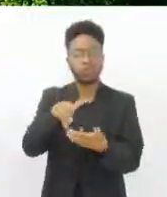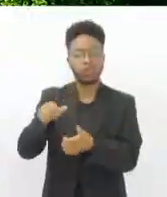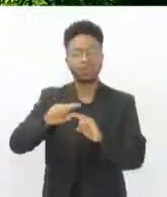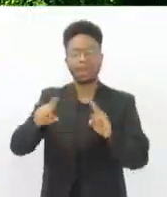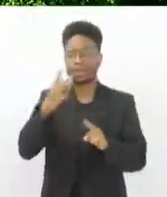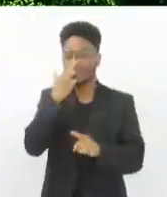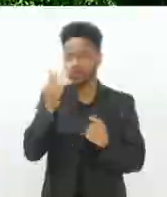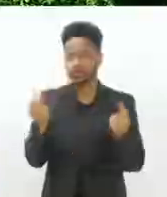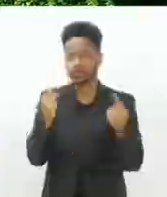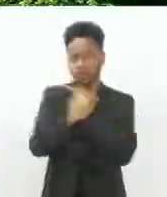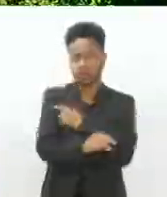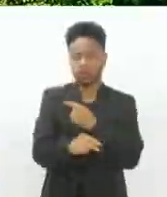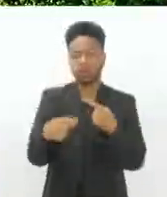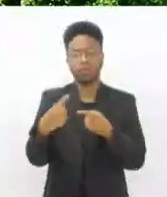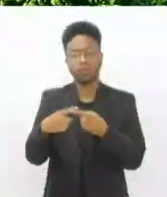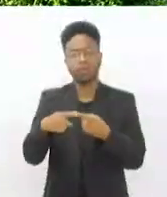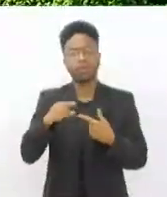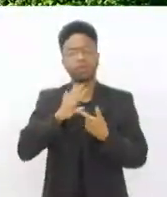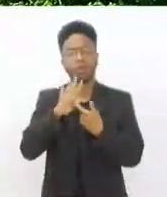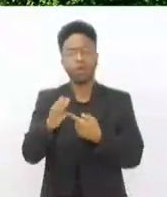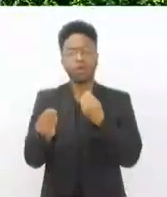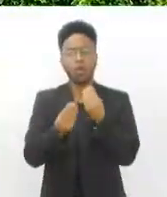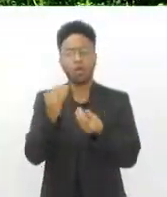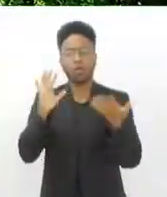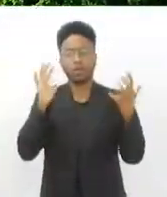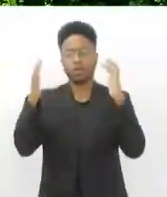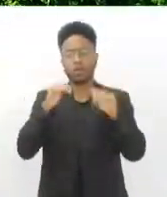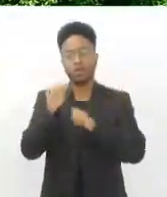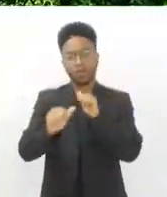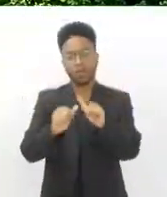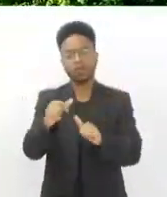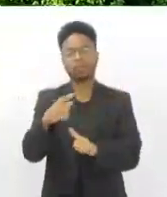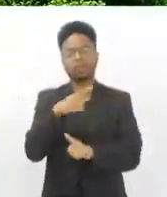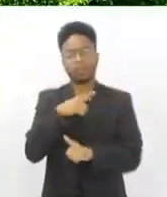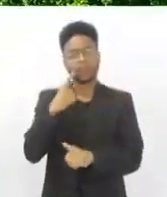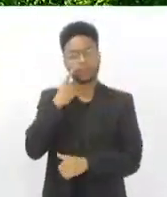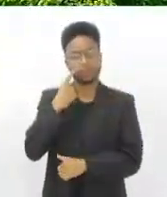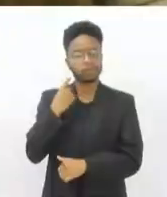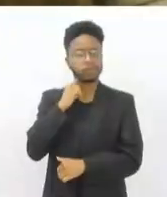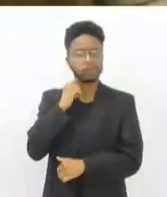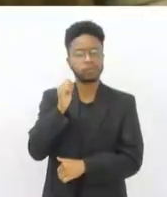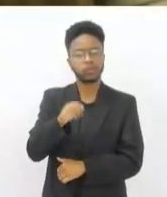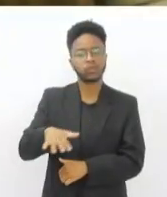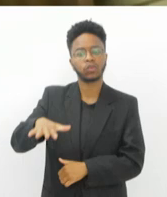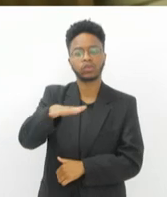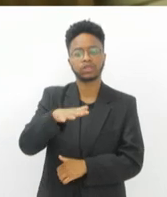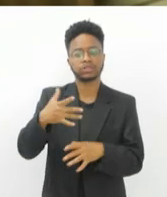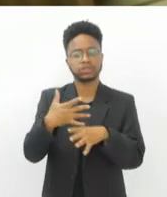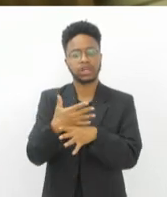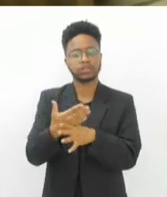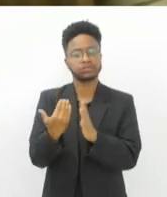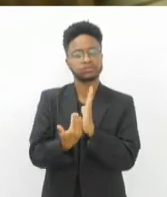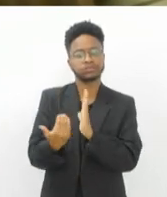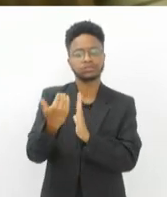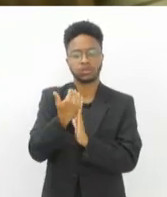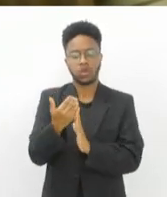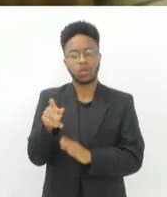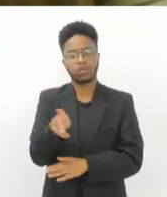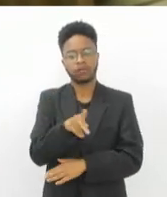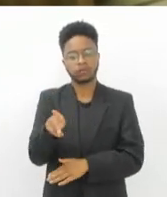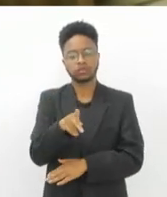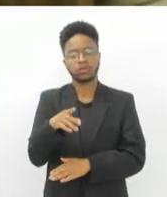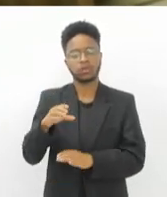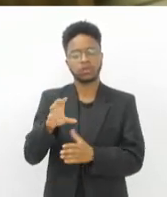realidade mostra que, diante das mudanças climáticas, há um agravamento da poluição urbana, como explica o professor do Departamento de